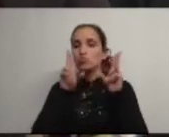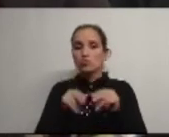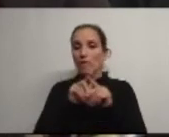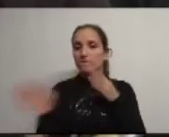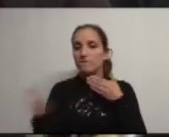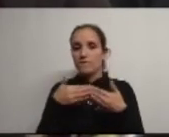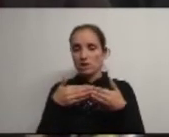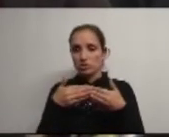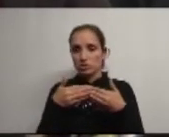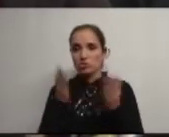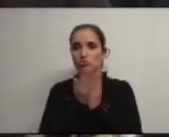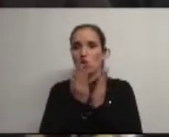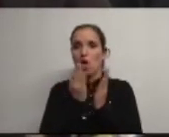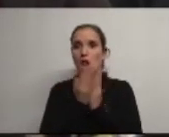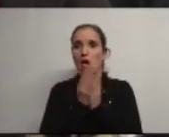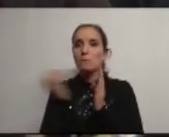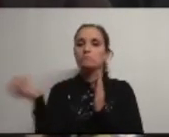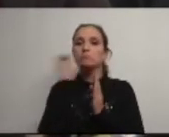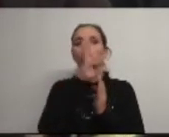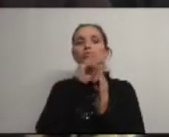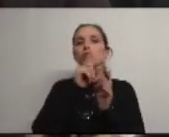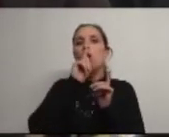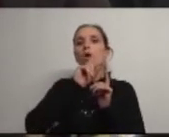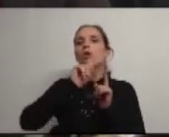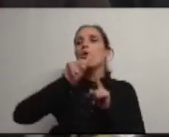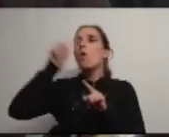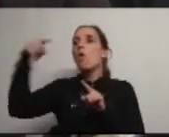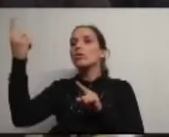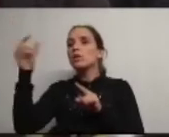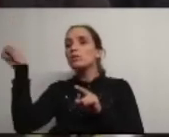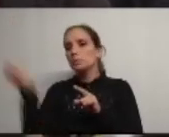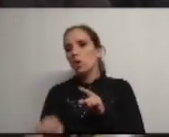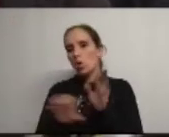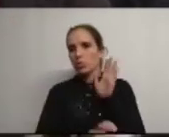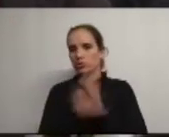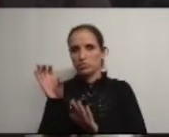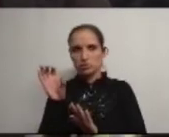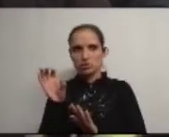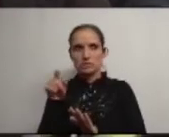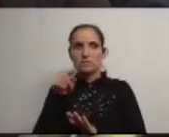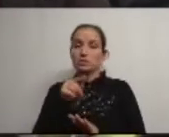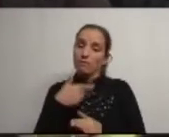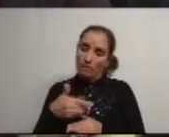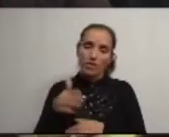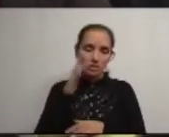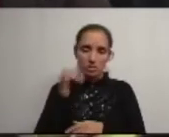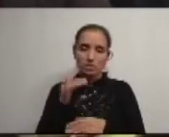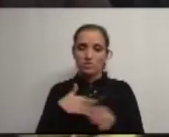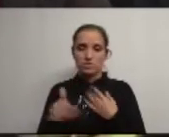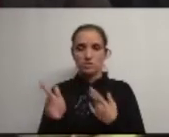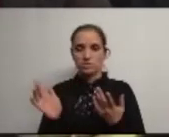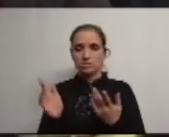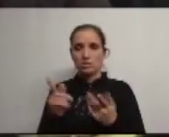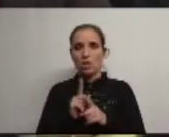encerrar uma escola para colocar os filhos numa outra que tivesse piores condições e é isso que vamos que estamos